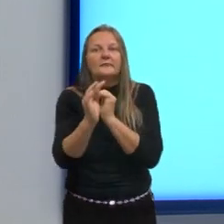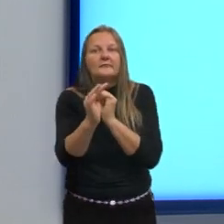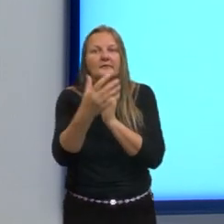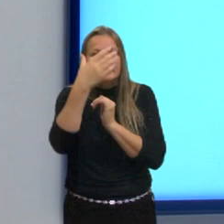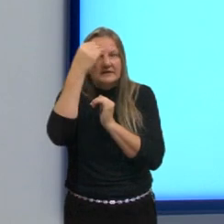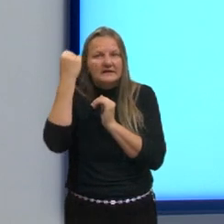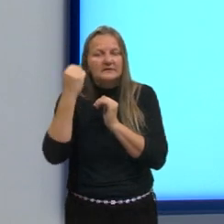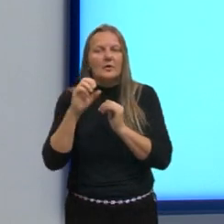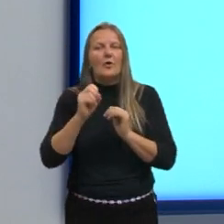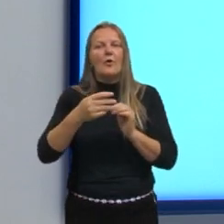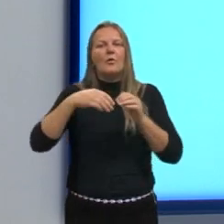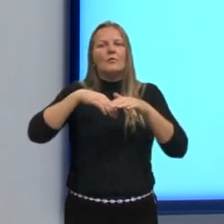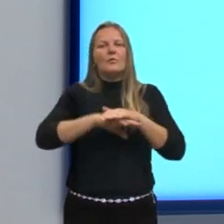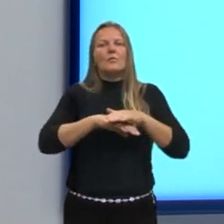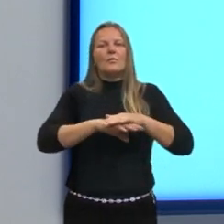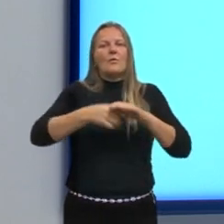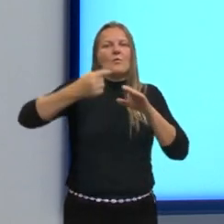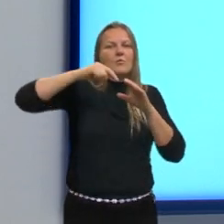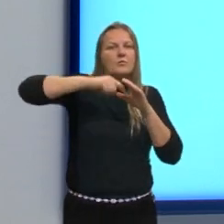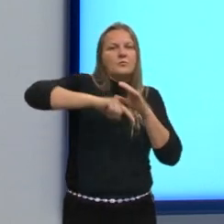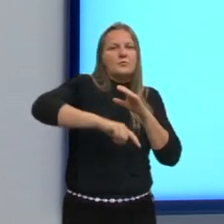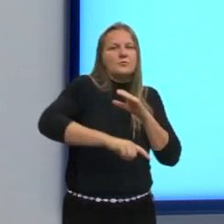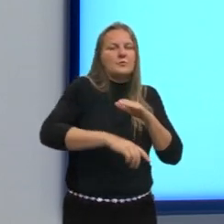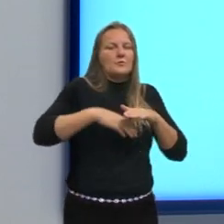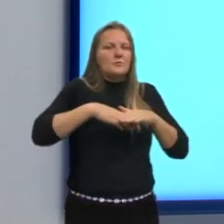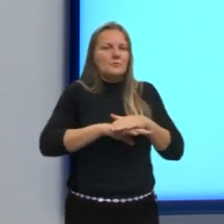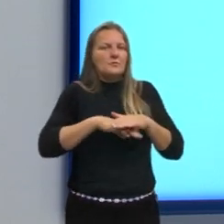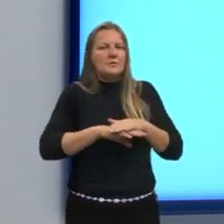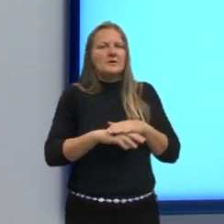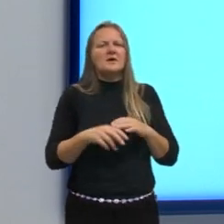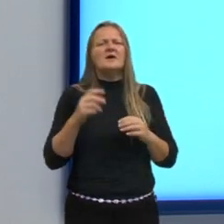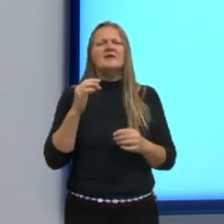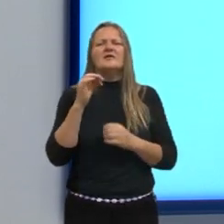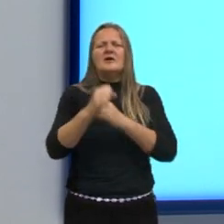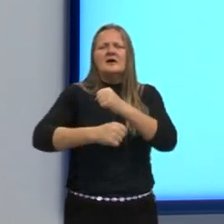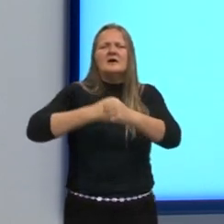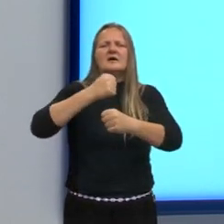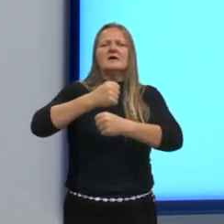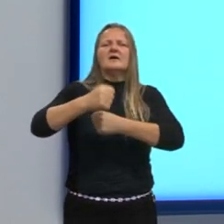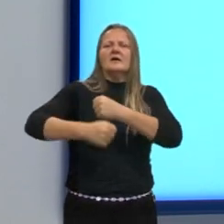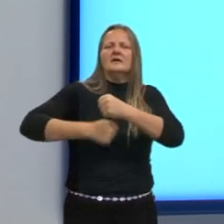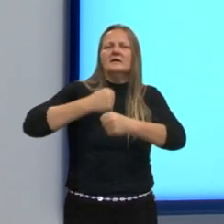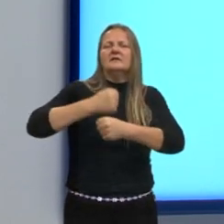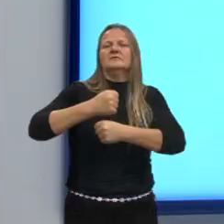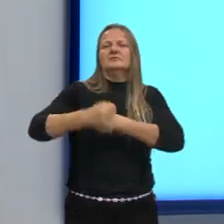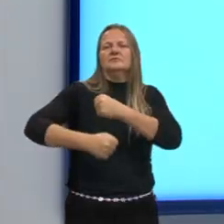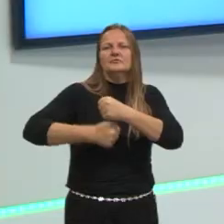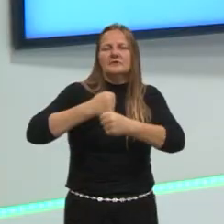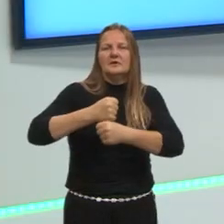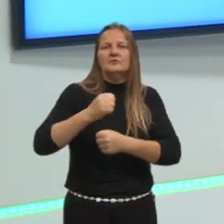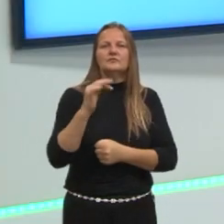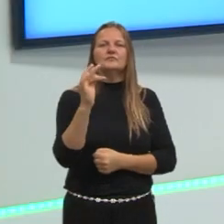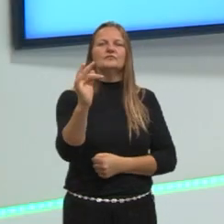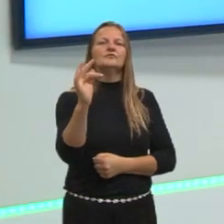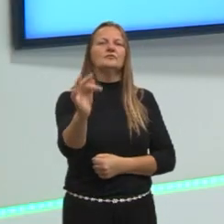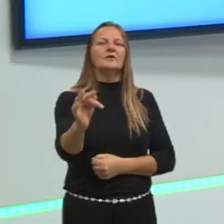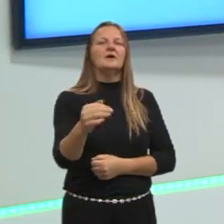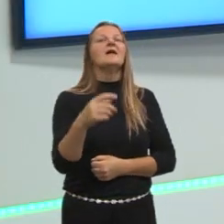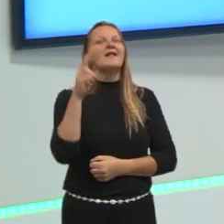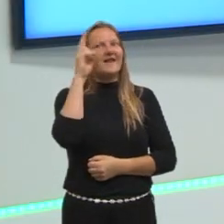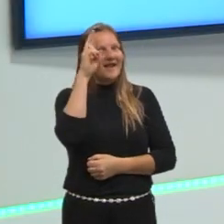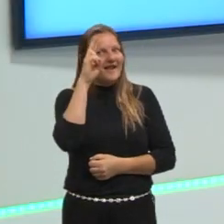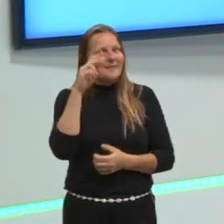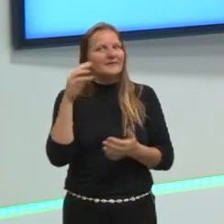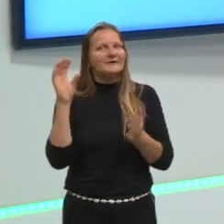Ou fica na memória a longo prazo, que é aquela memória que fica ao longo do tempo. Depois